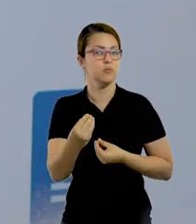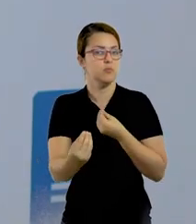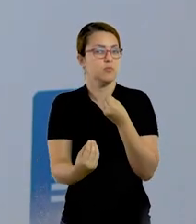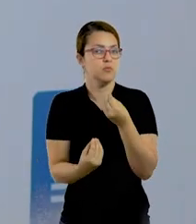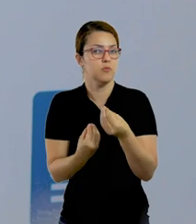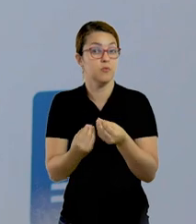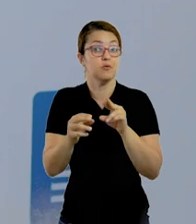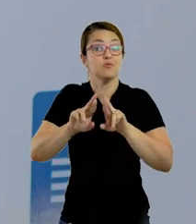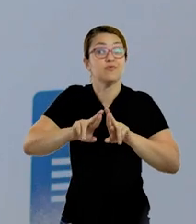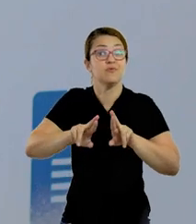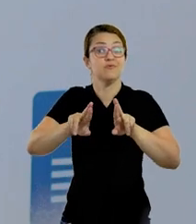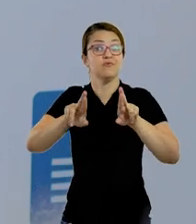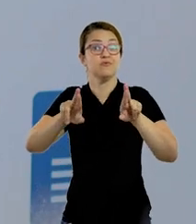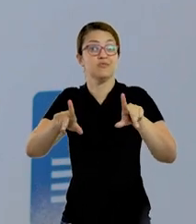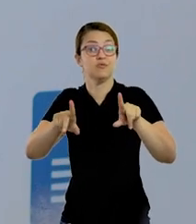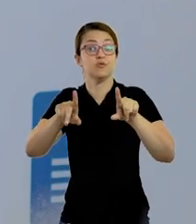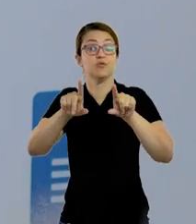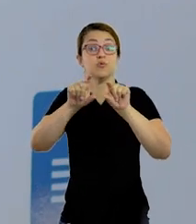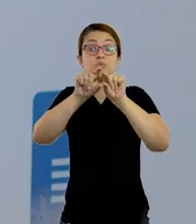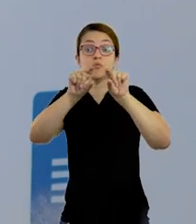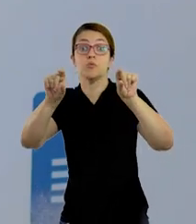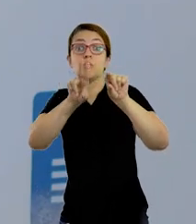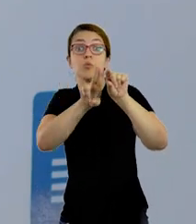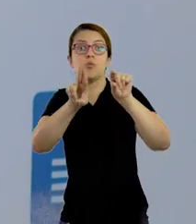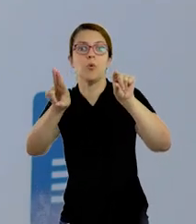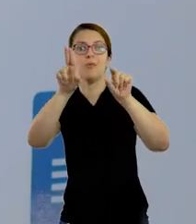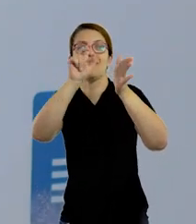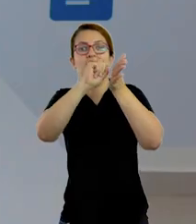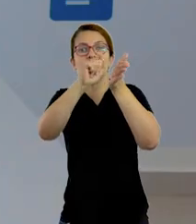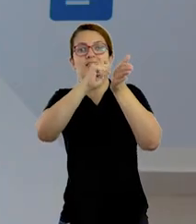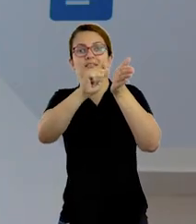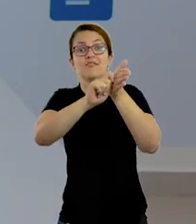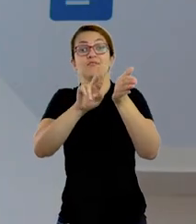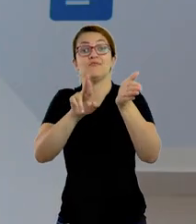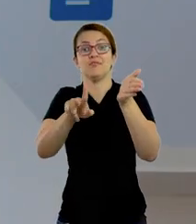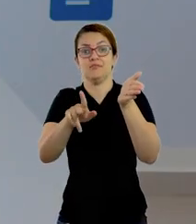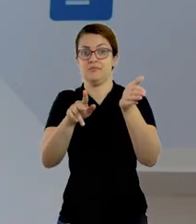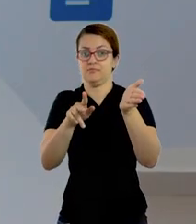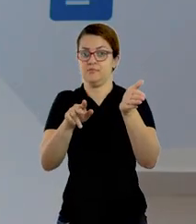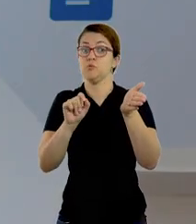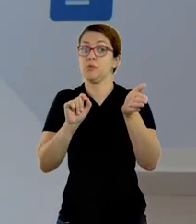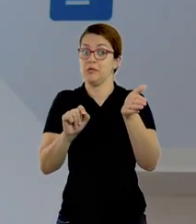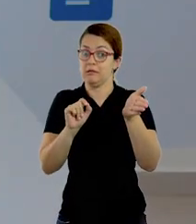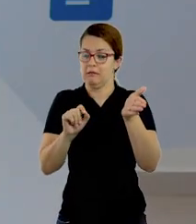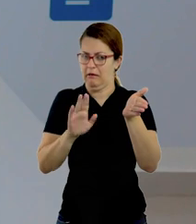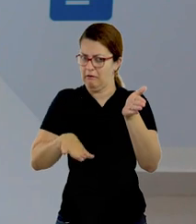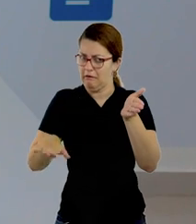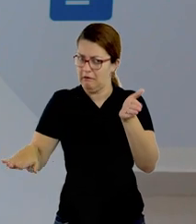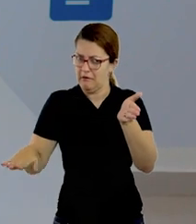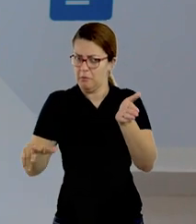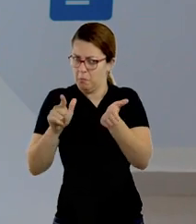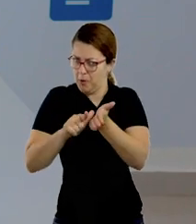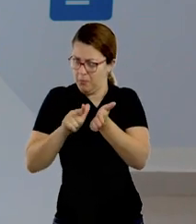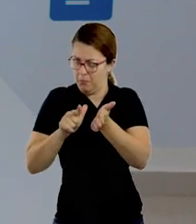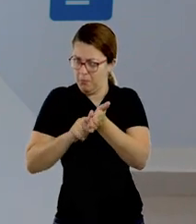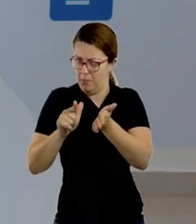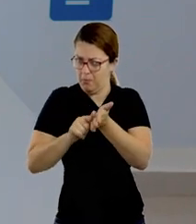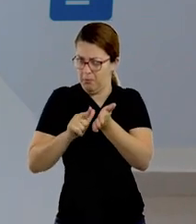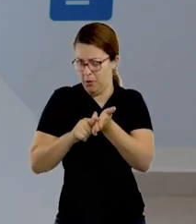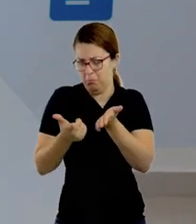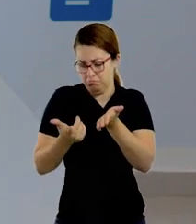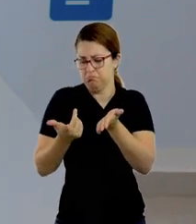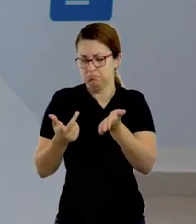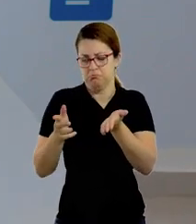diferentes de você fazer a escrita do nome da criança. A criança vai escrever o nome dela numa folha,